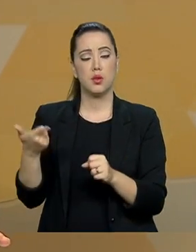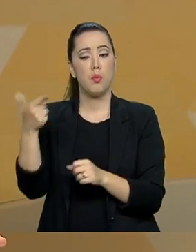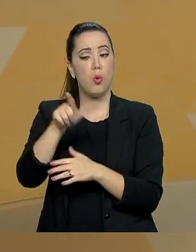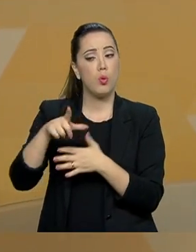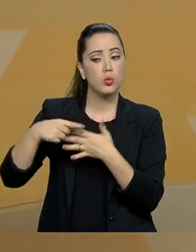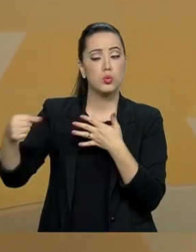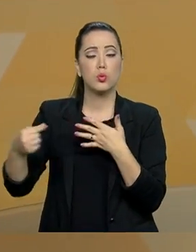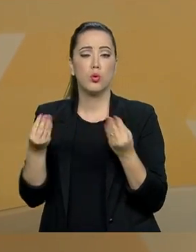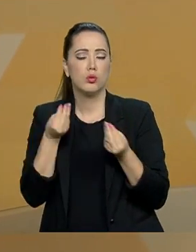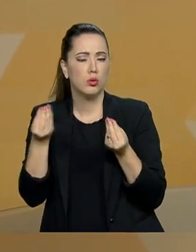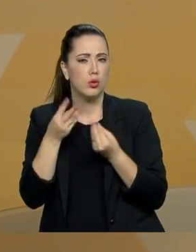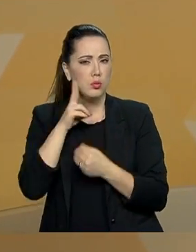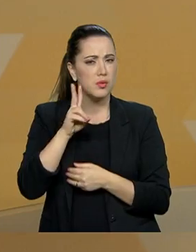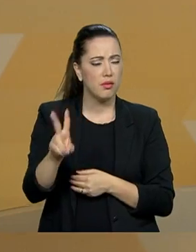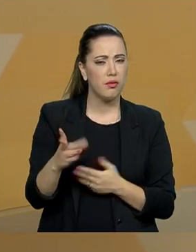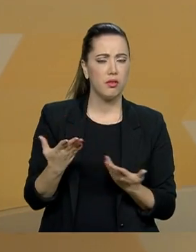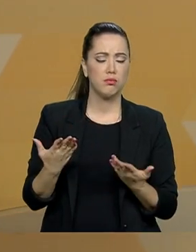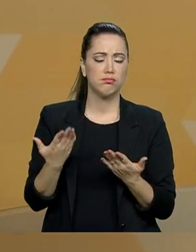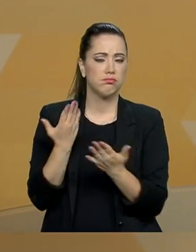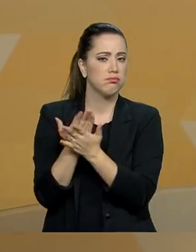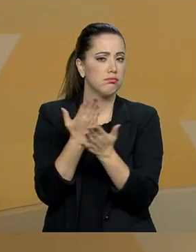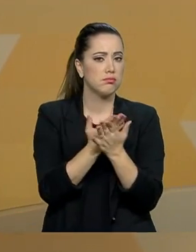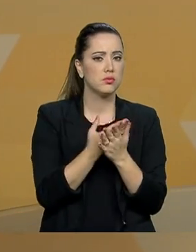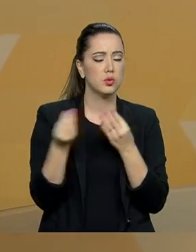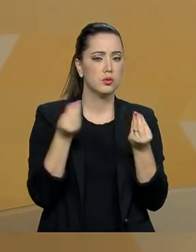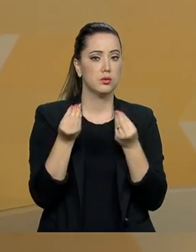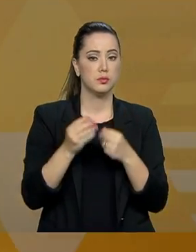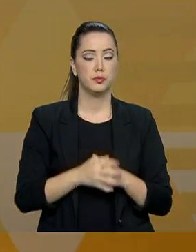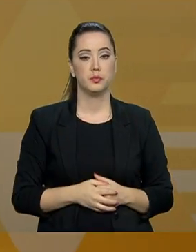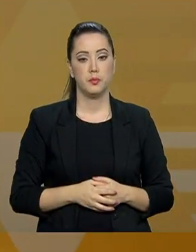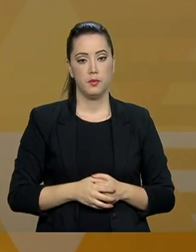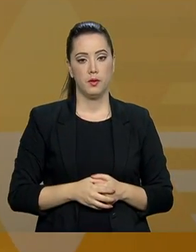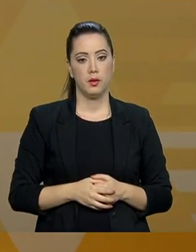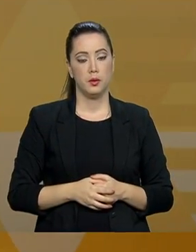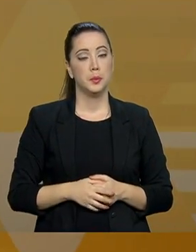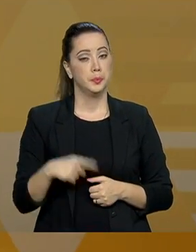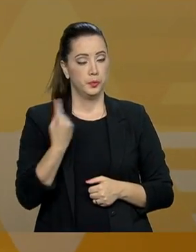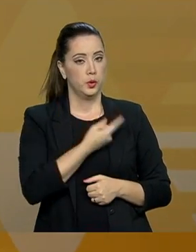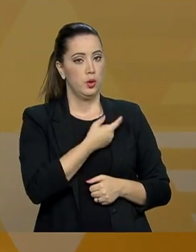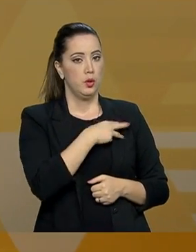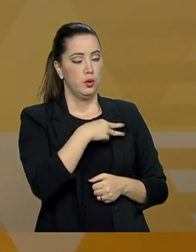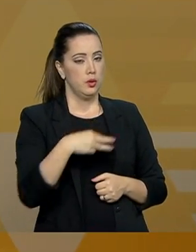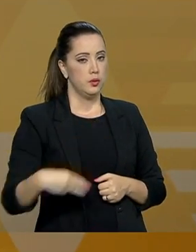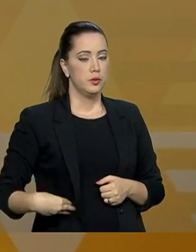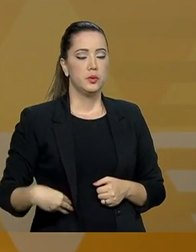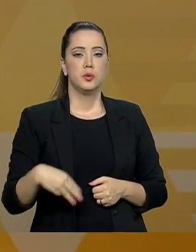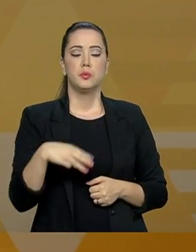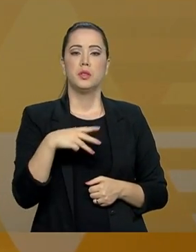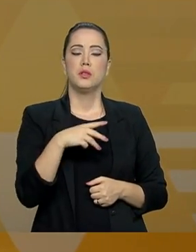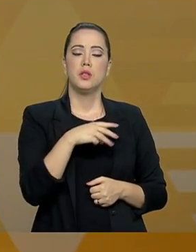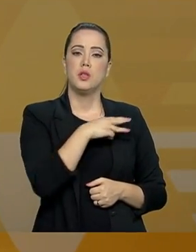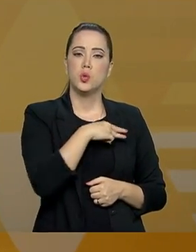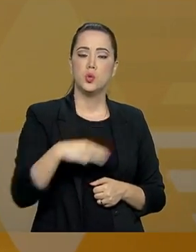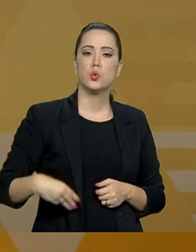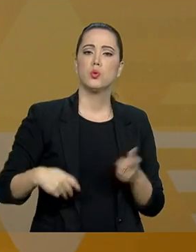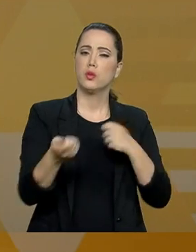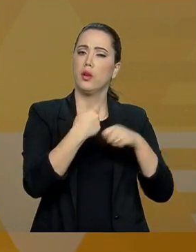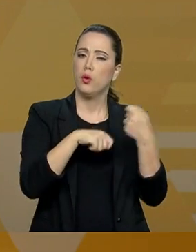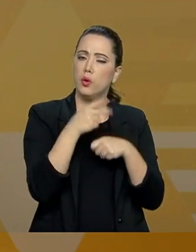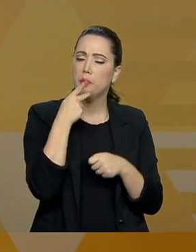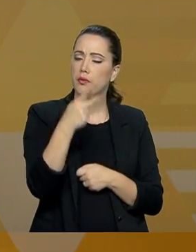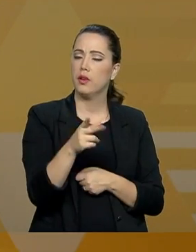alternativa? Como é que o senhor analisa essa questão? Bom, o nosso ministro Guedes tem falado que caso não tenhamos êxito